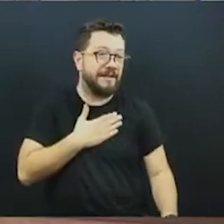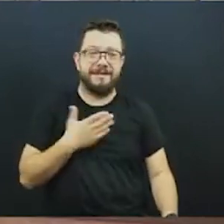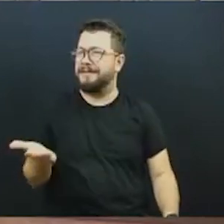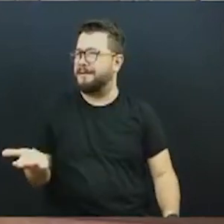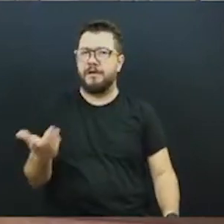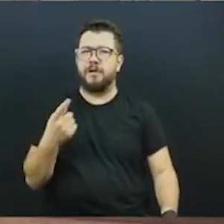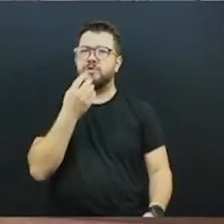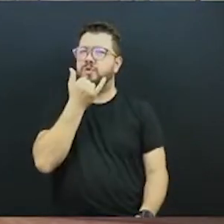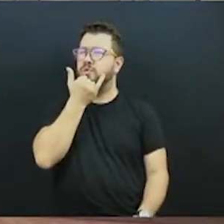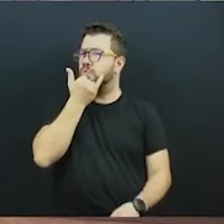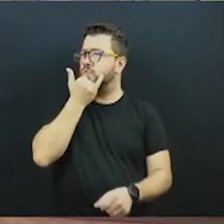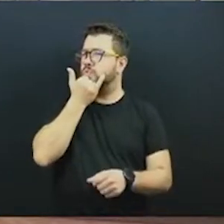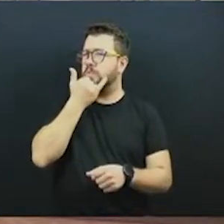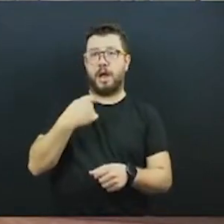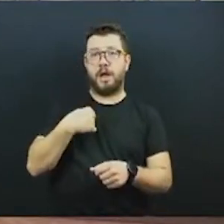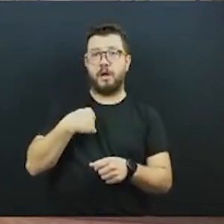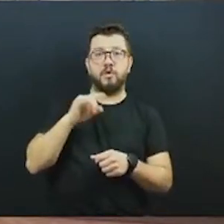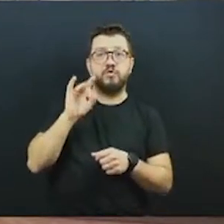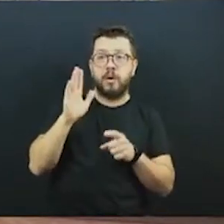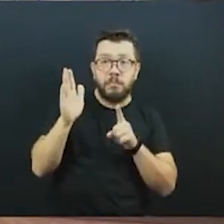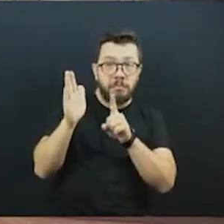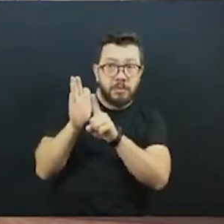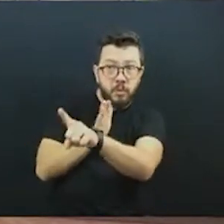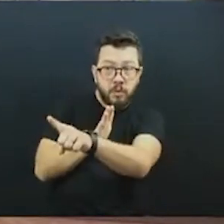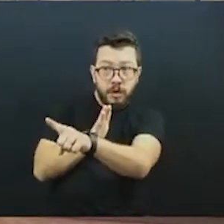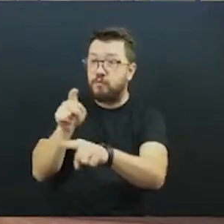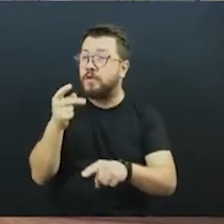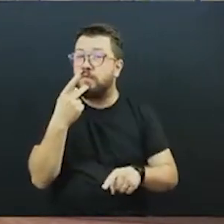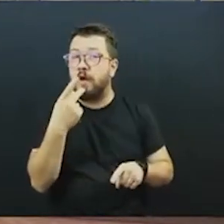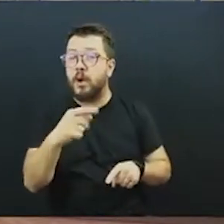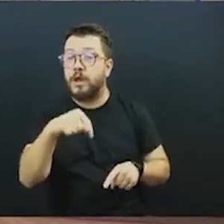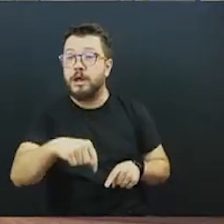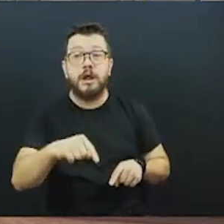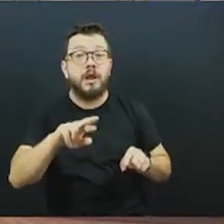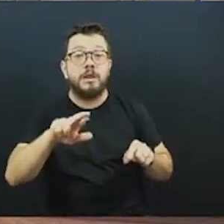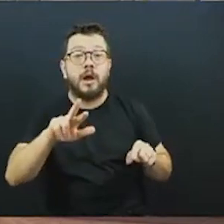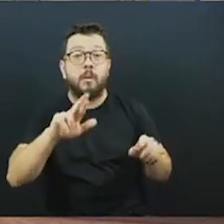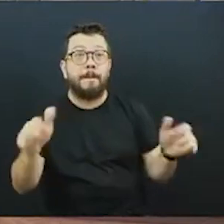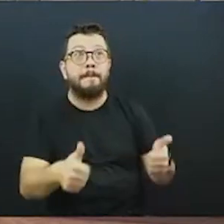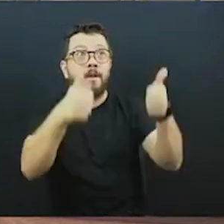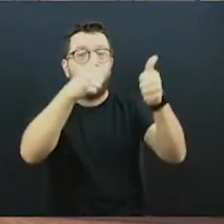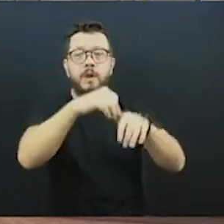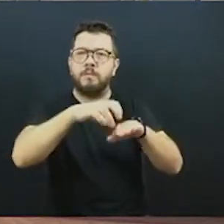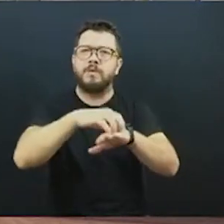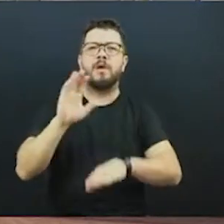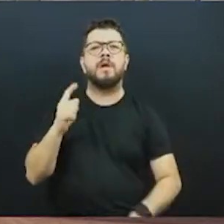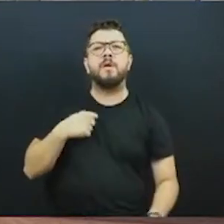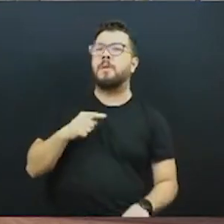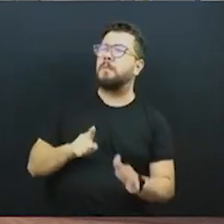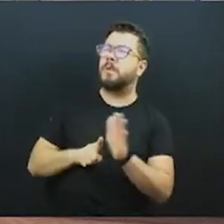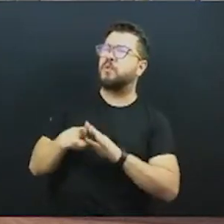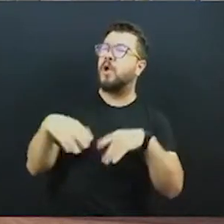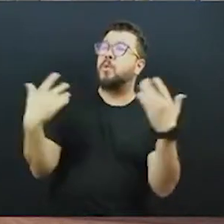senhor só para perguntar. O senhor falou que o nosso transporte não é o melhor de Curitiba. A única pergunta que eu fiz é, então, qual é o melhor?